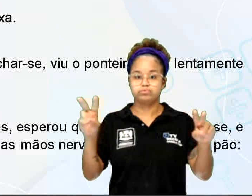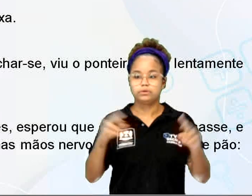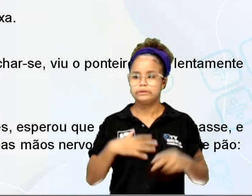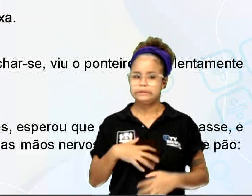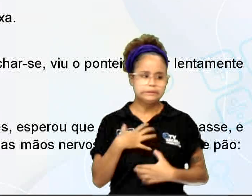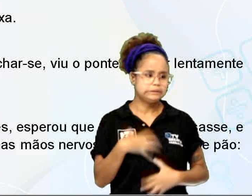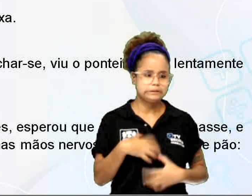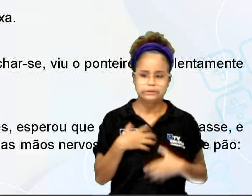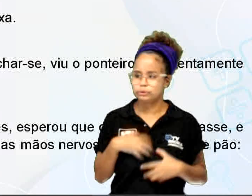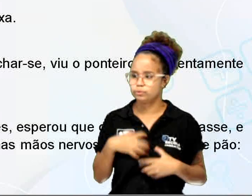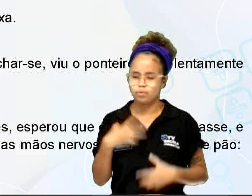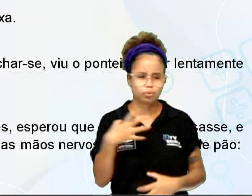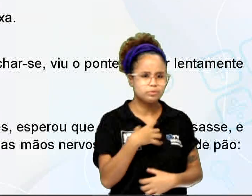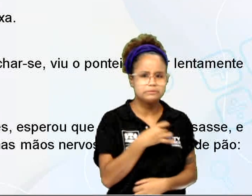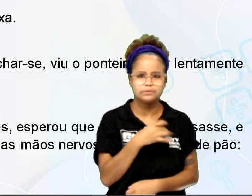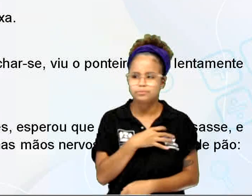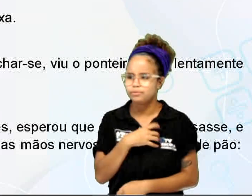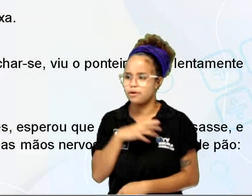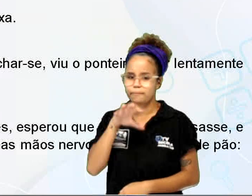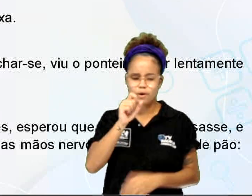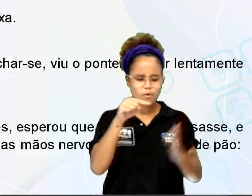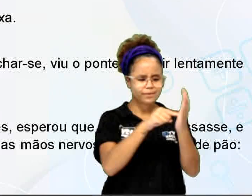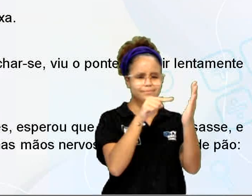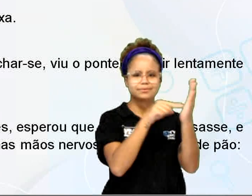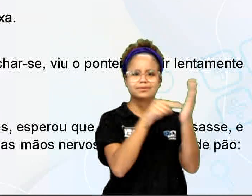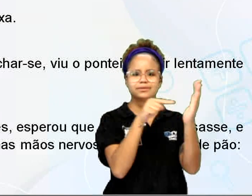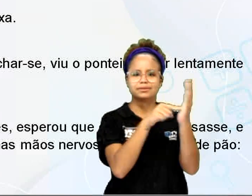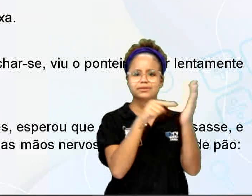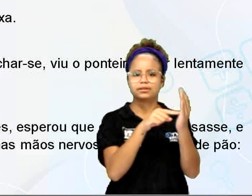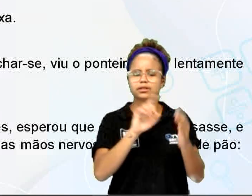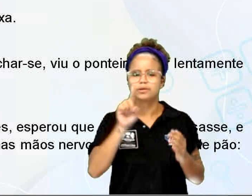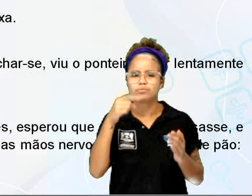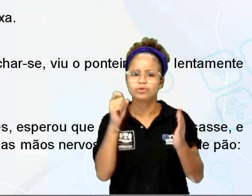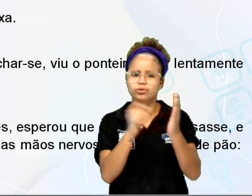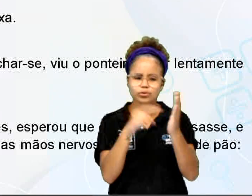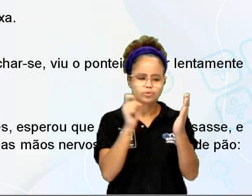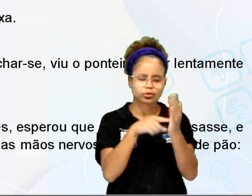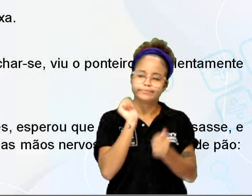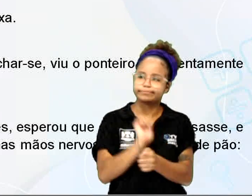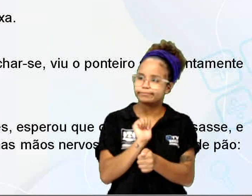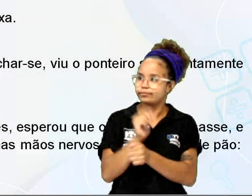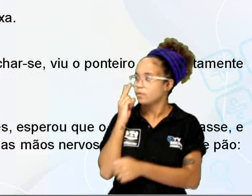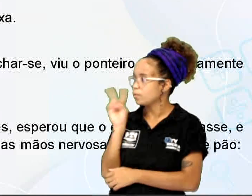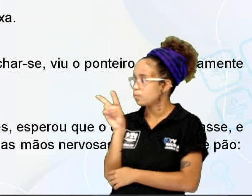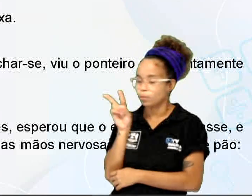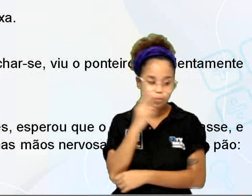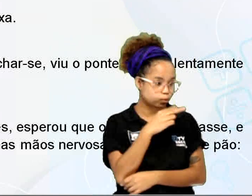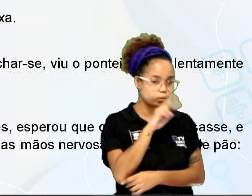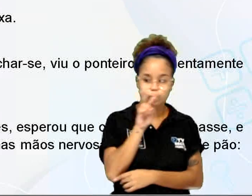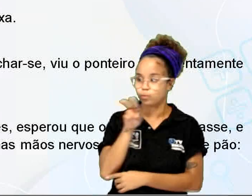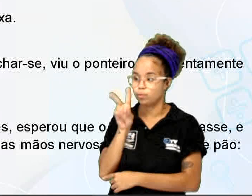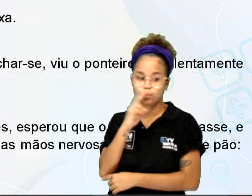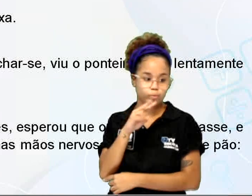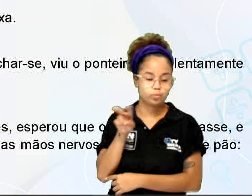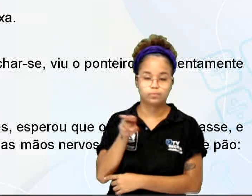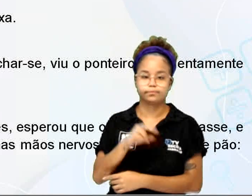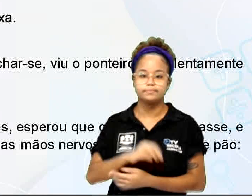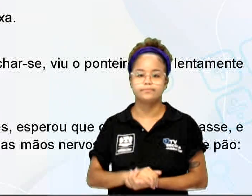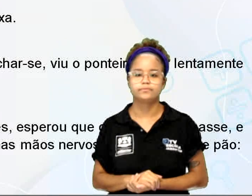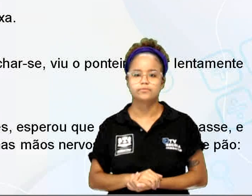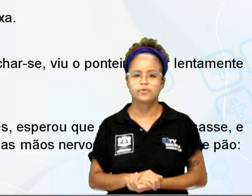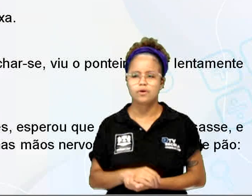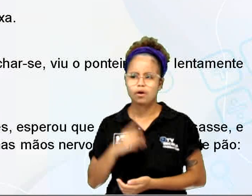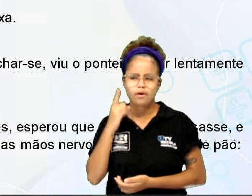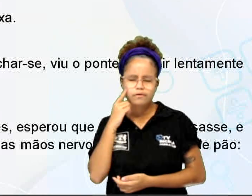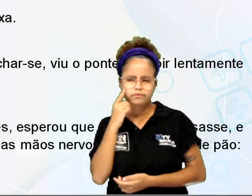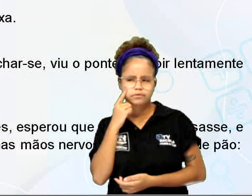Aterrorizado, precipitou-se até a companhia e depois de tocá-la ficou à espera olhando ansiosamente ao redor. Ouviu